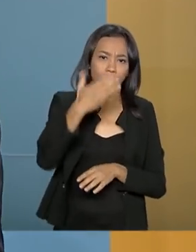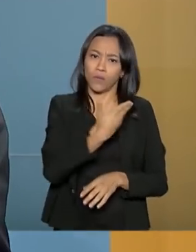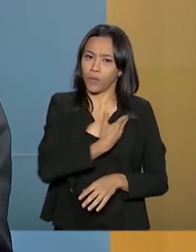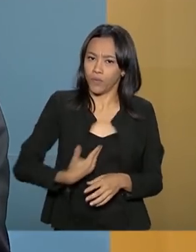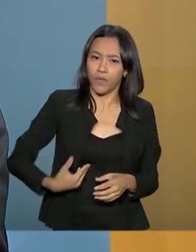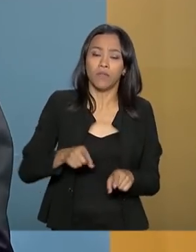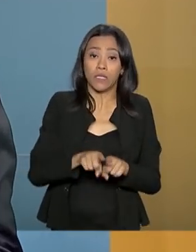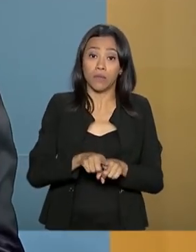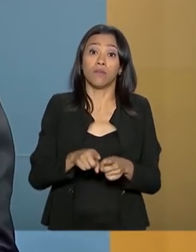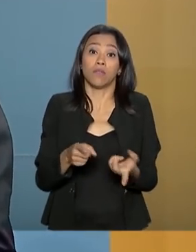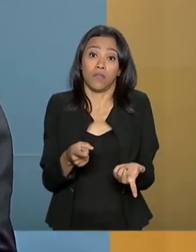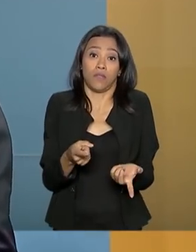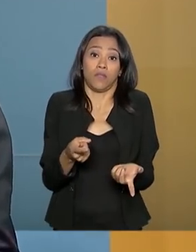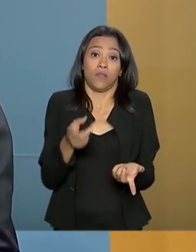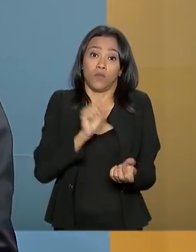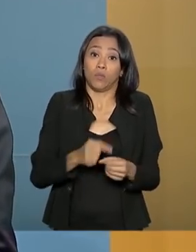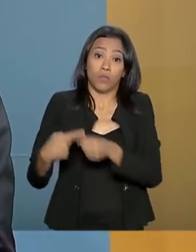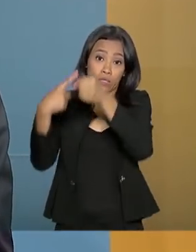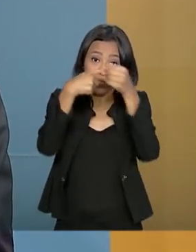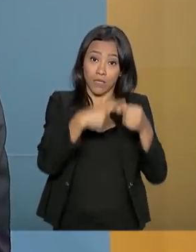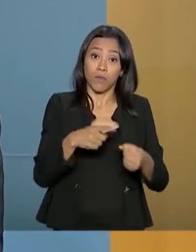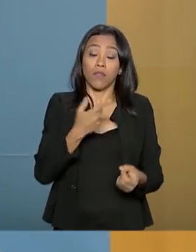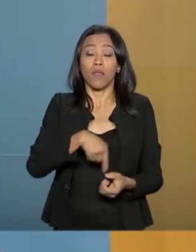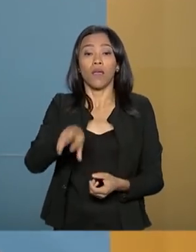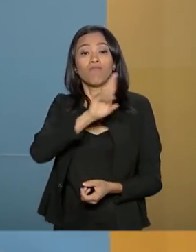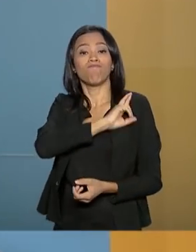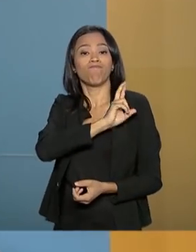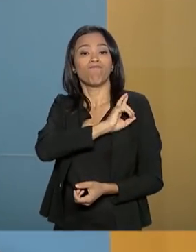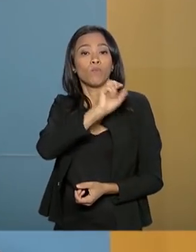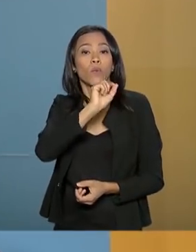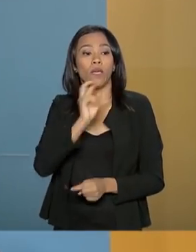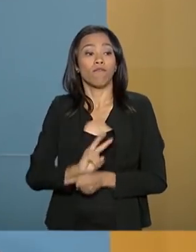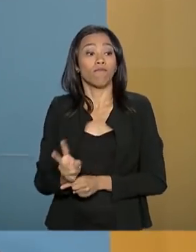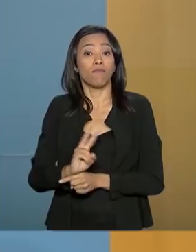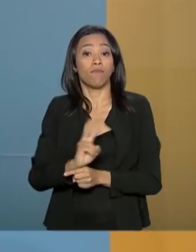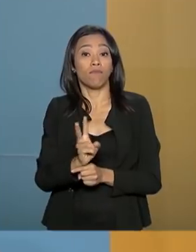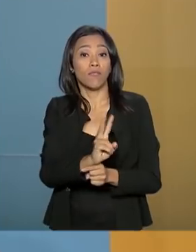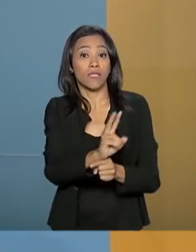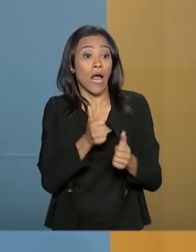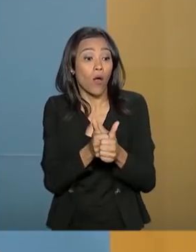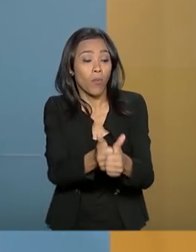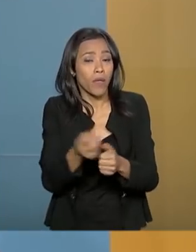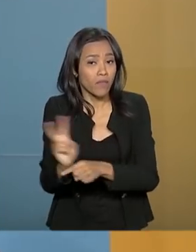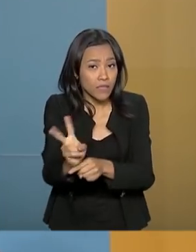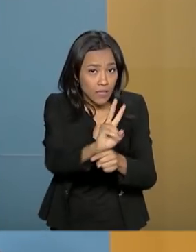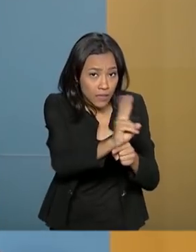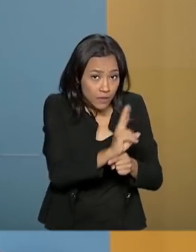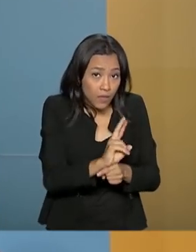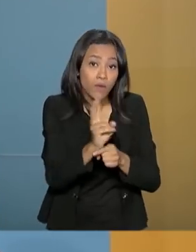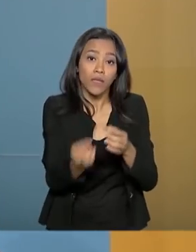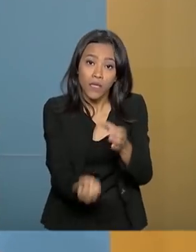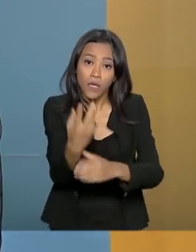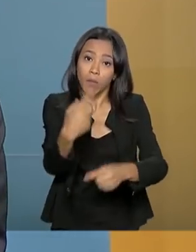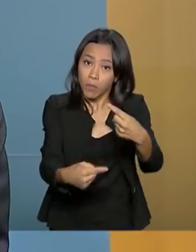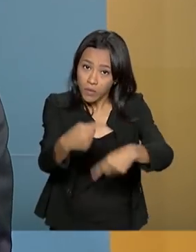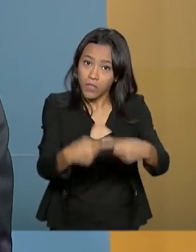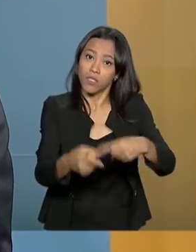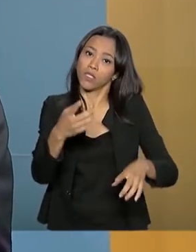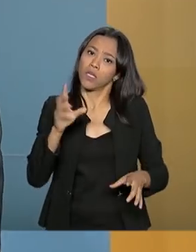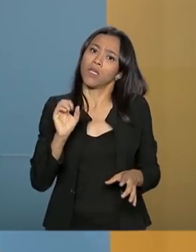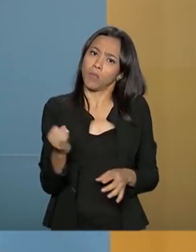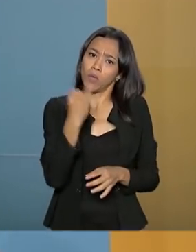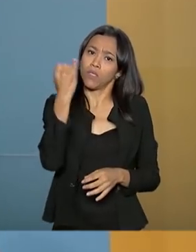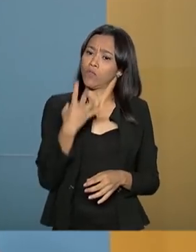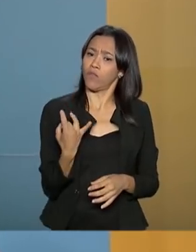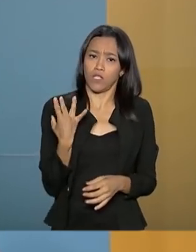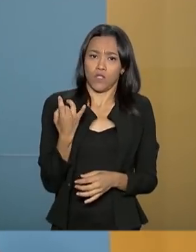federal, ter um papel de fiscalização e de condução da política pública é muito importante. Mas ele não fará isso sozinho. É importante que a